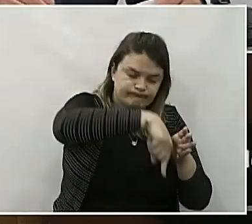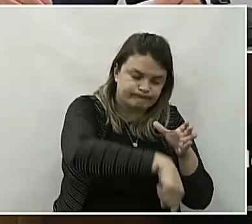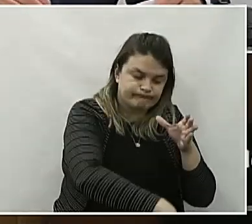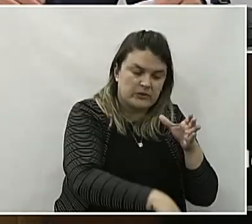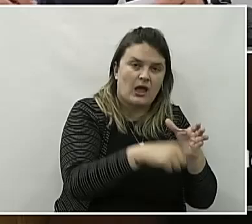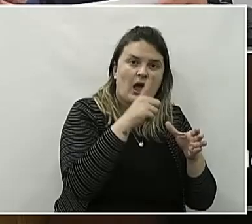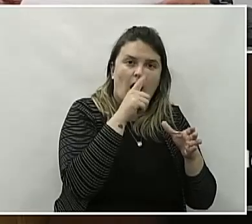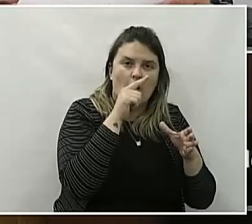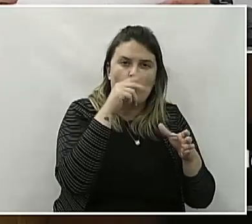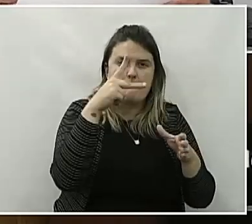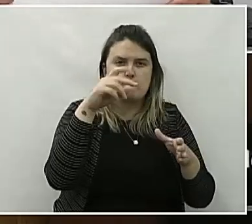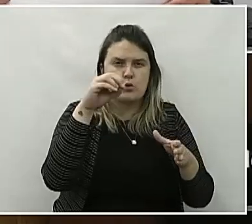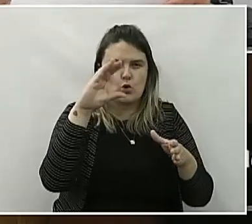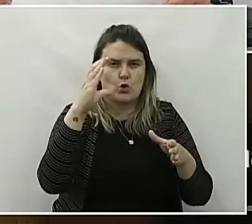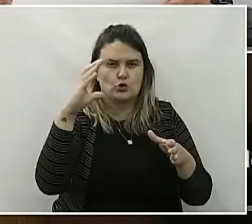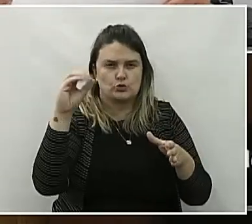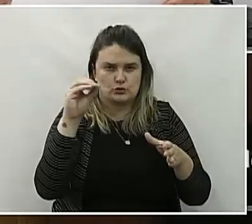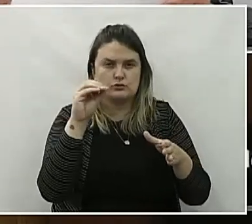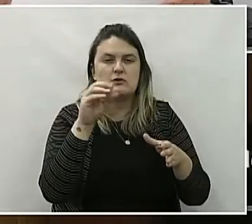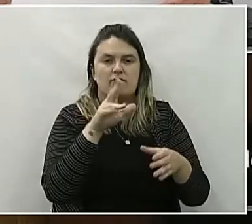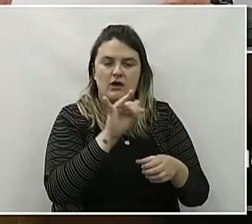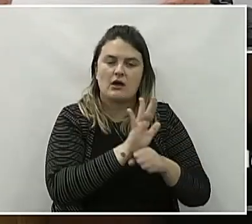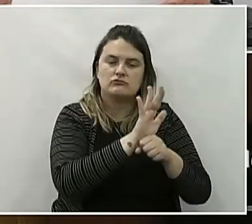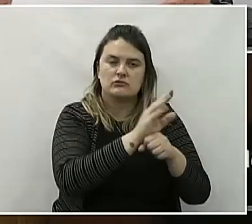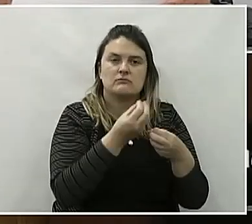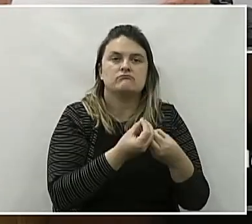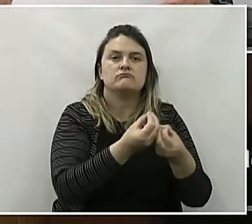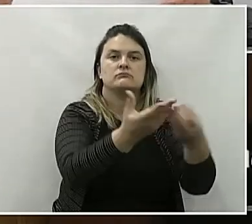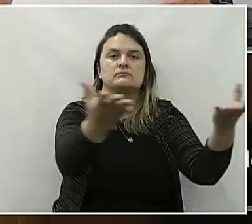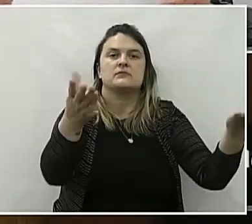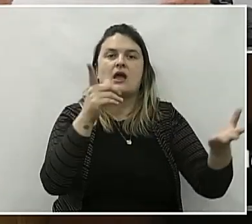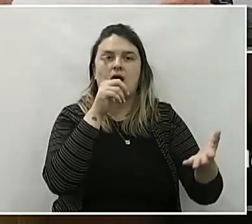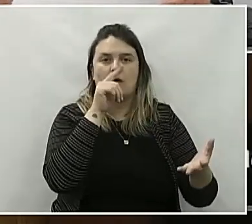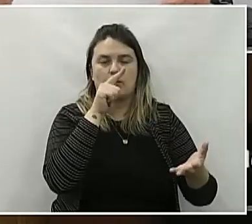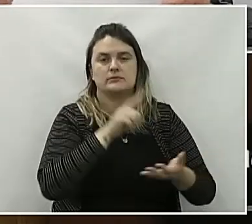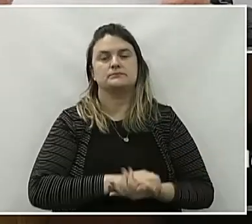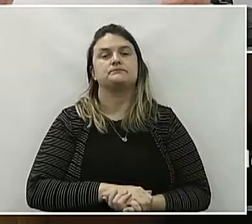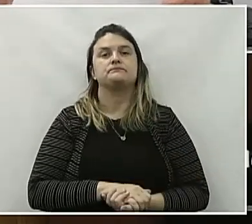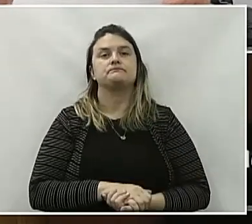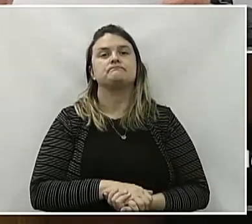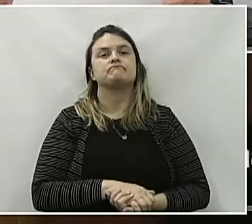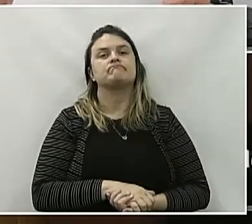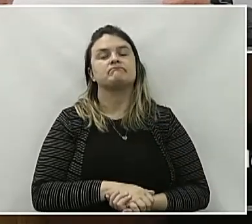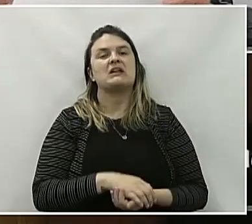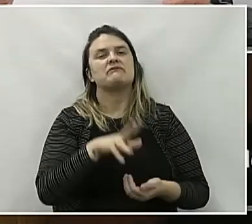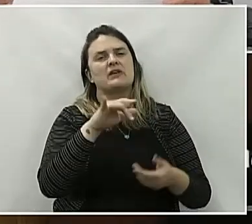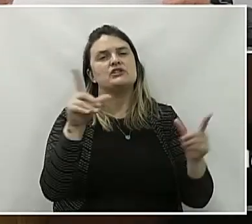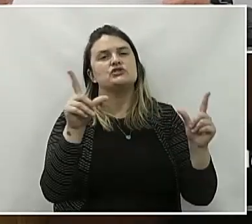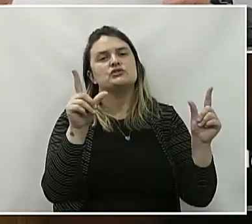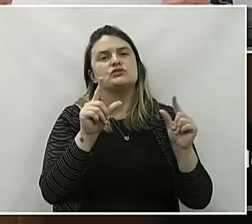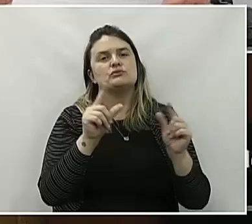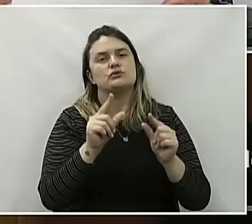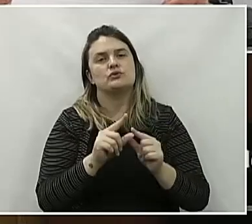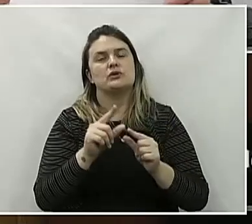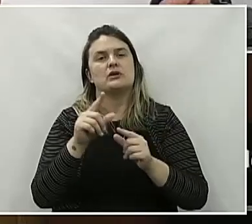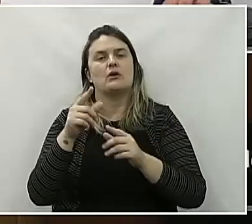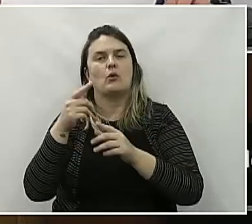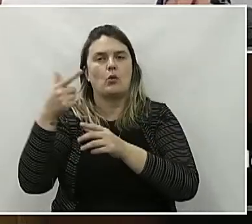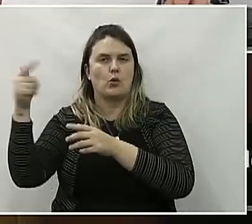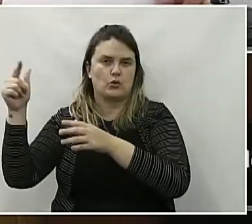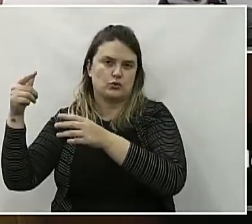evitará aumento da demanda sobre o sistema de distribuição existente, proporcionando um alívio para a rede municipal de água.